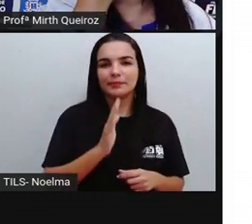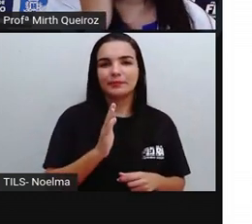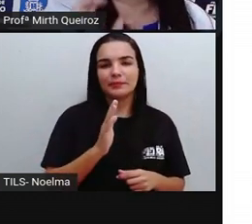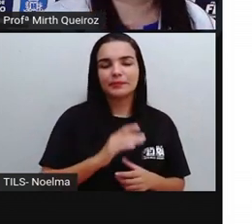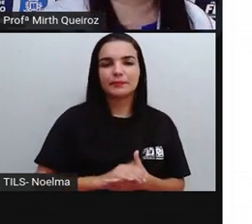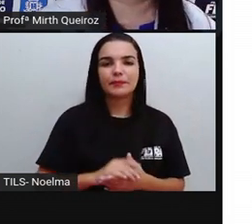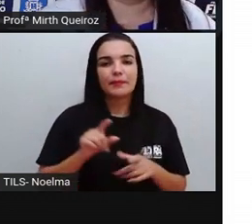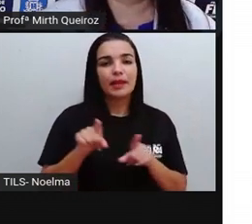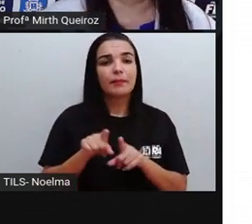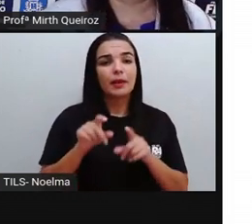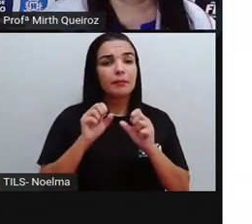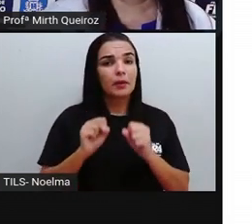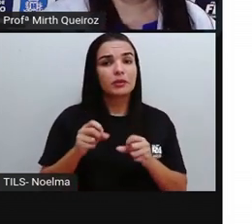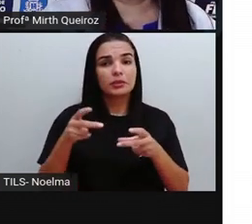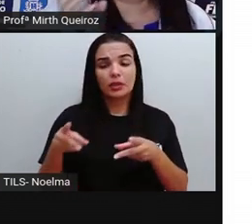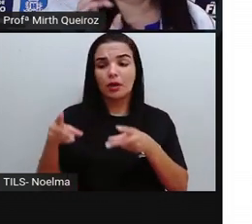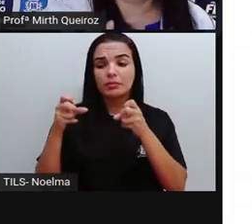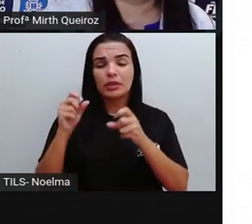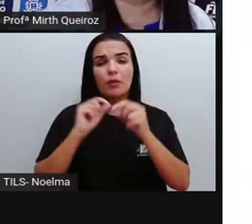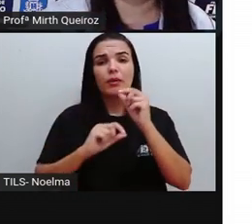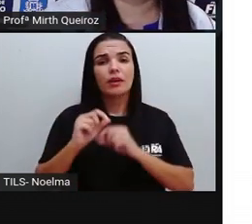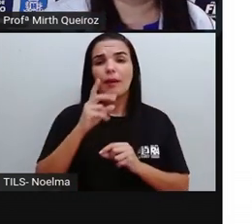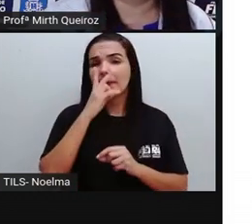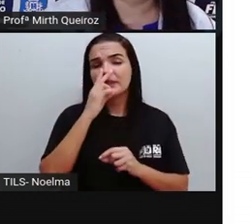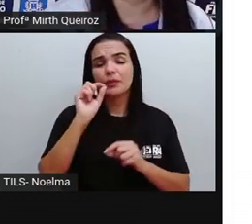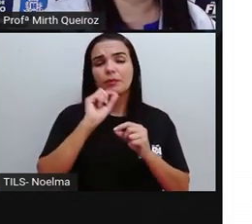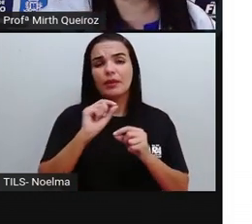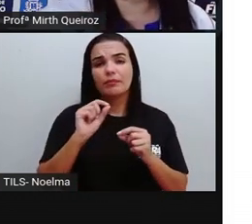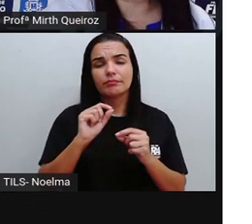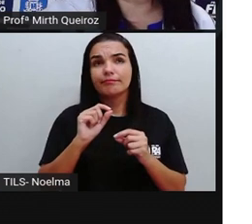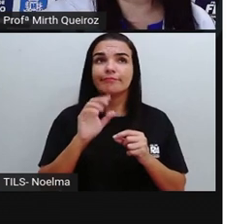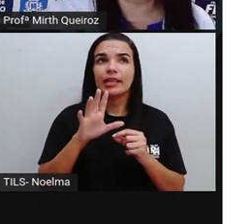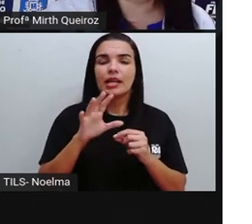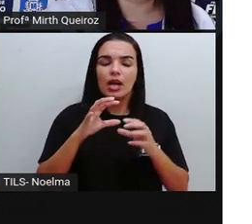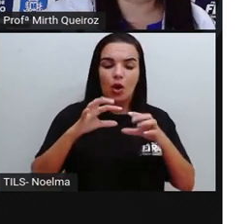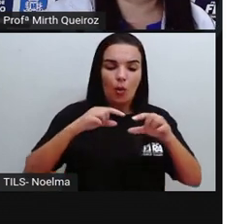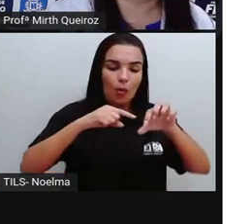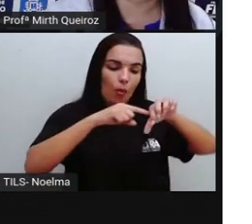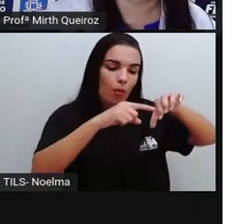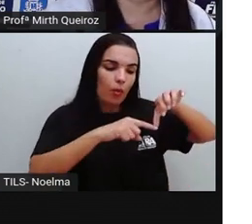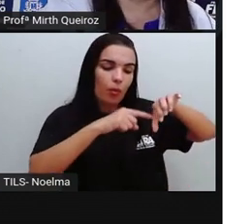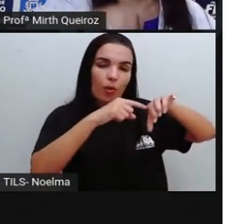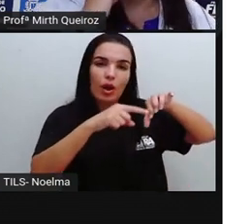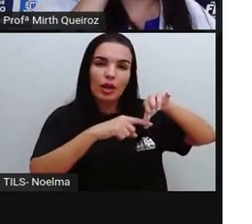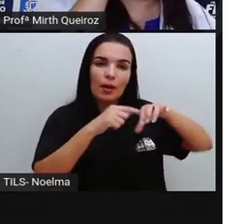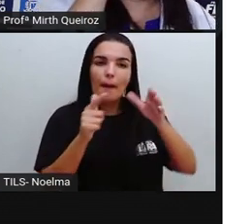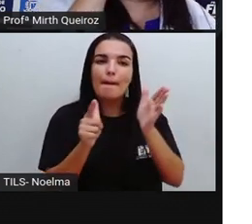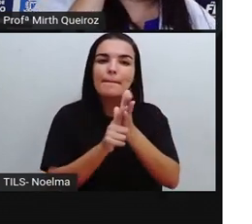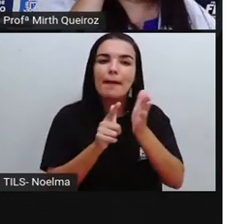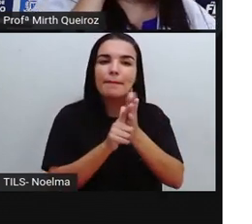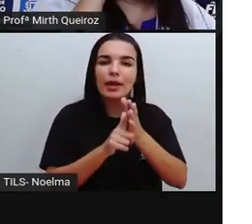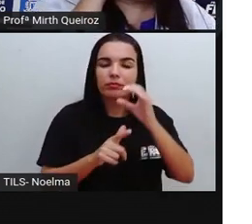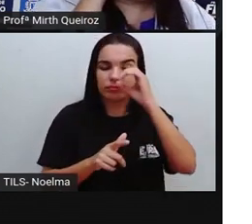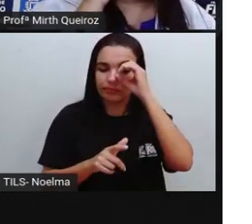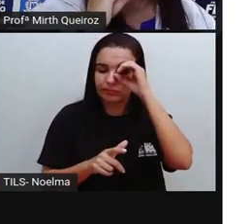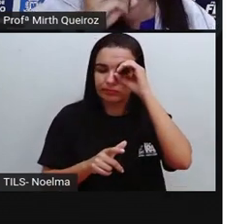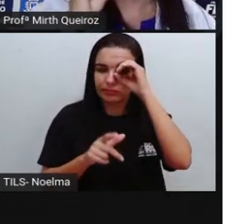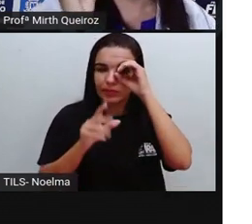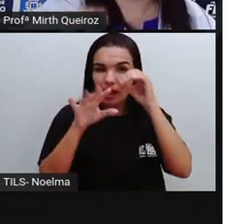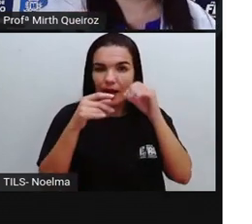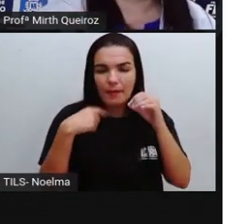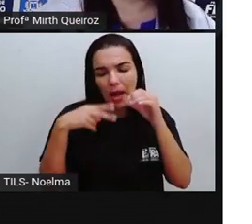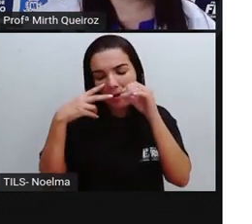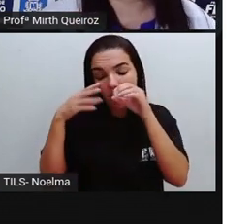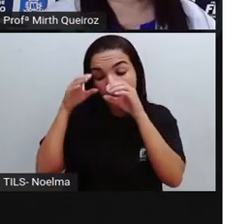exemplo, pra observar um rolinho de papel higiênico. Isso mesmo, aquele rolinho de plástico, ó. Vocês colocam ali no olho